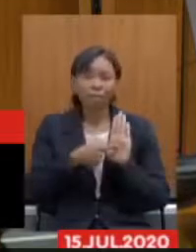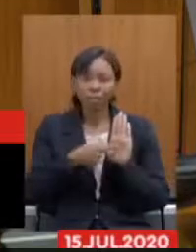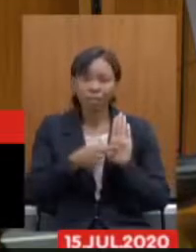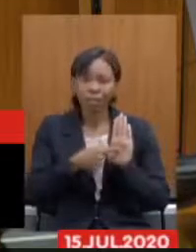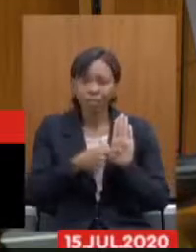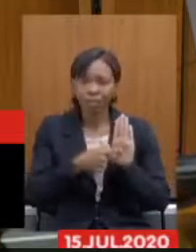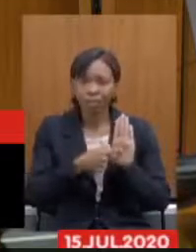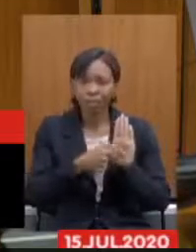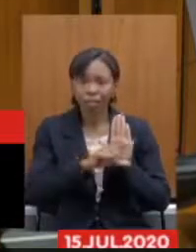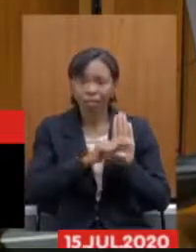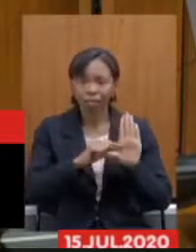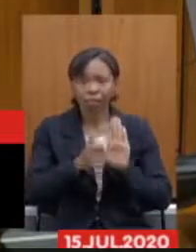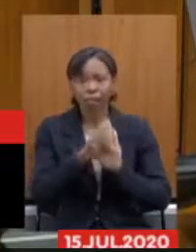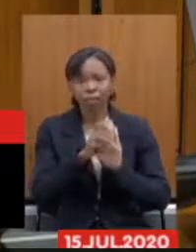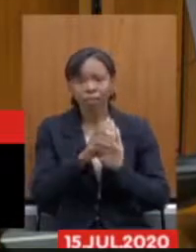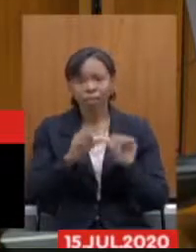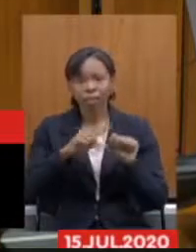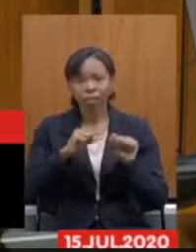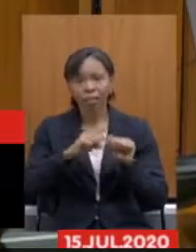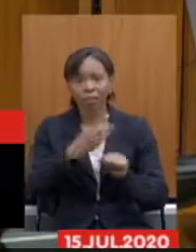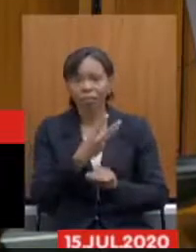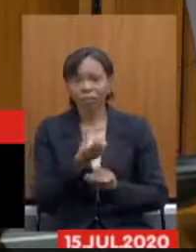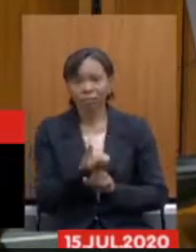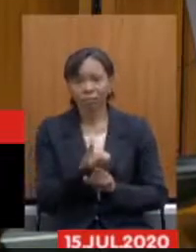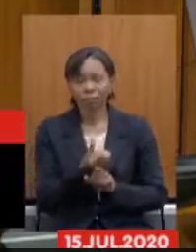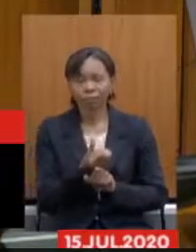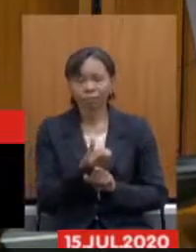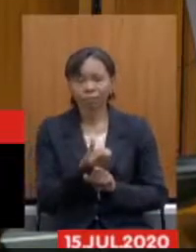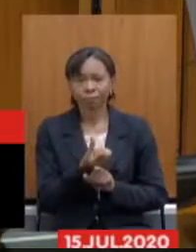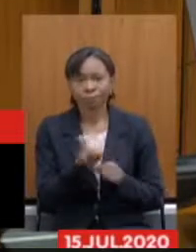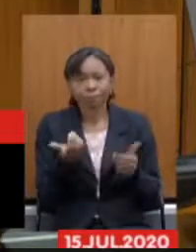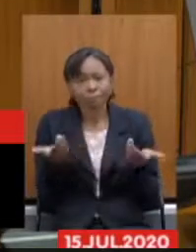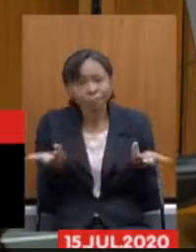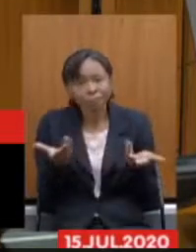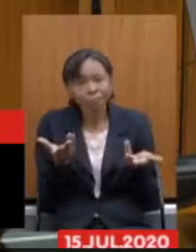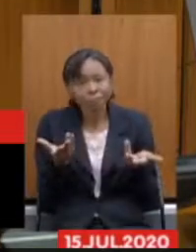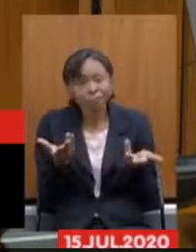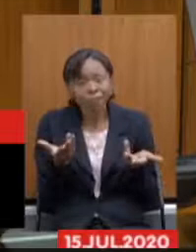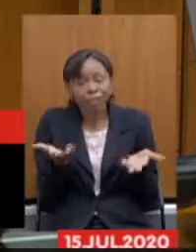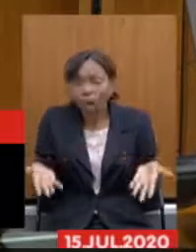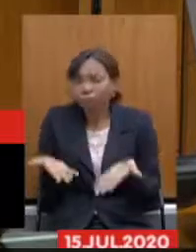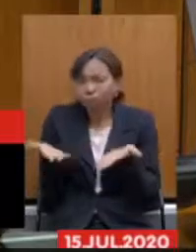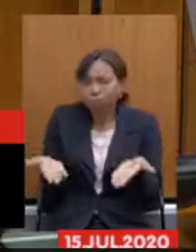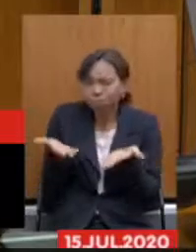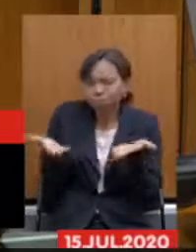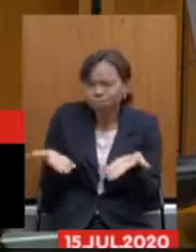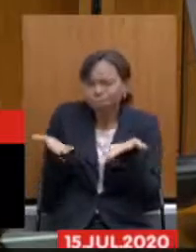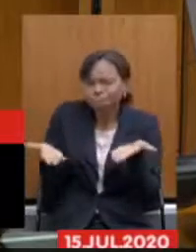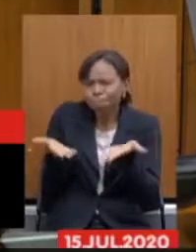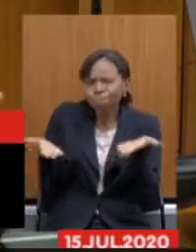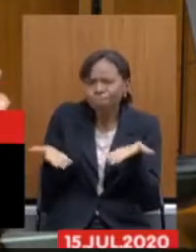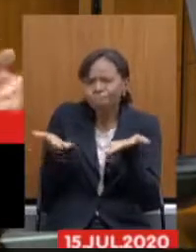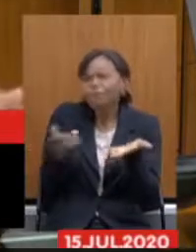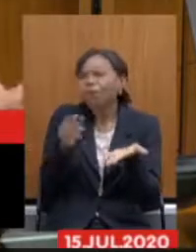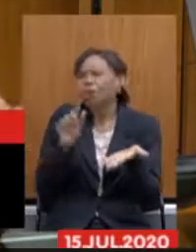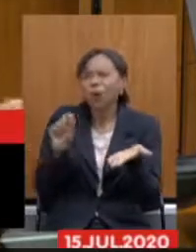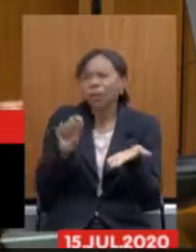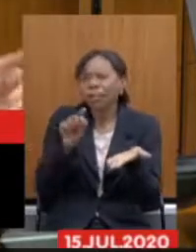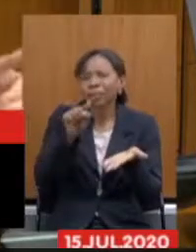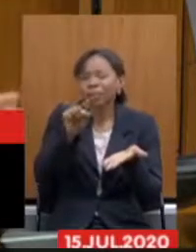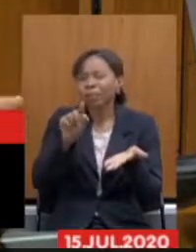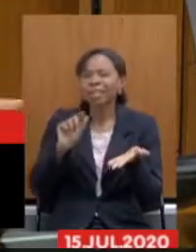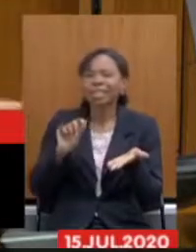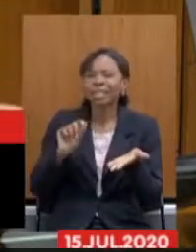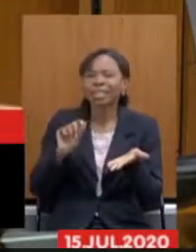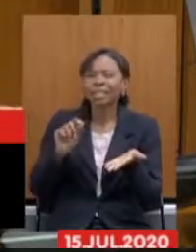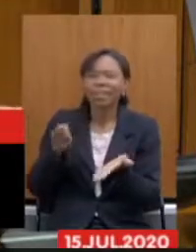no parágrafo 15 do artigo 36 ou seja eu vou incentivar você não fazer a solidariedade